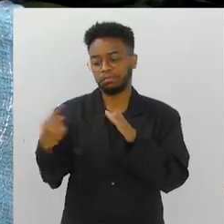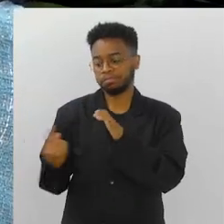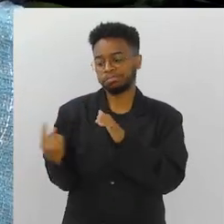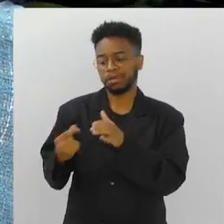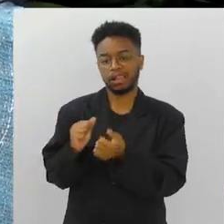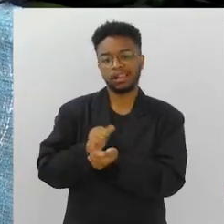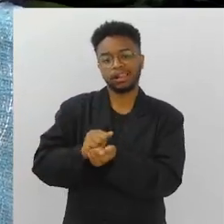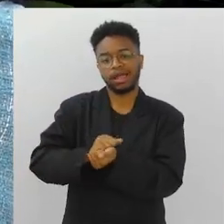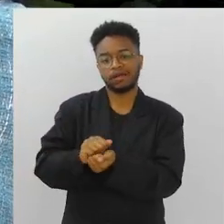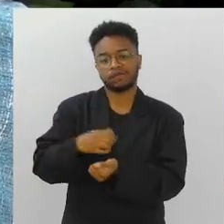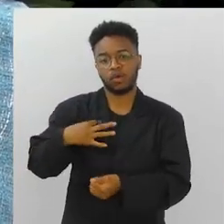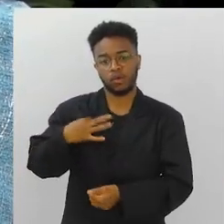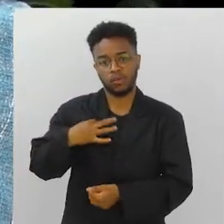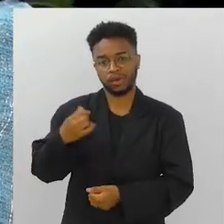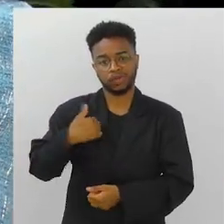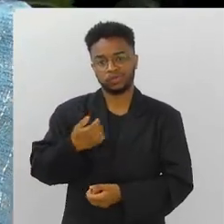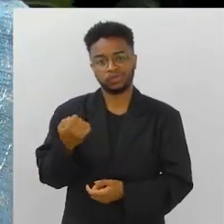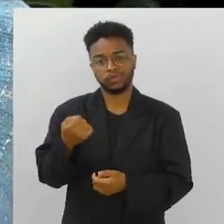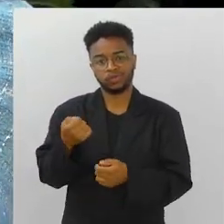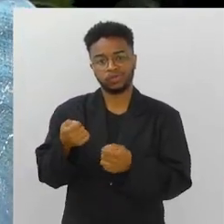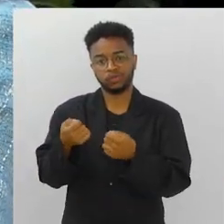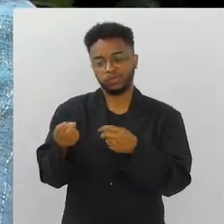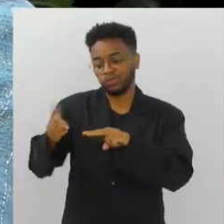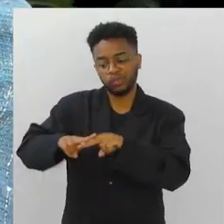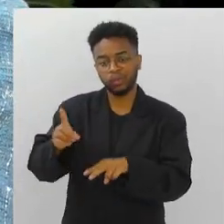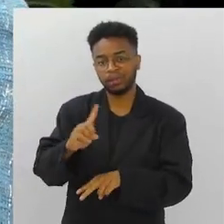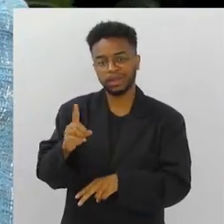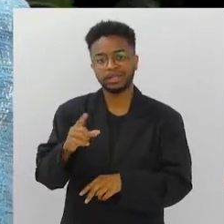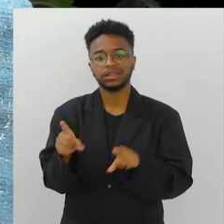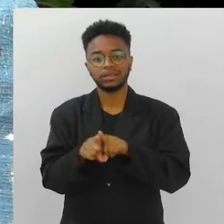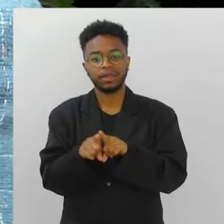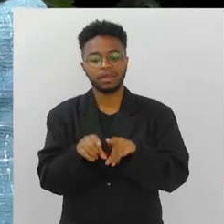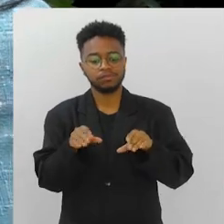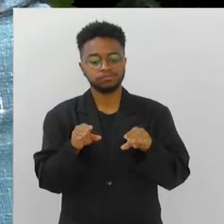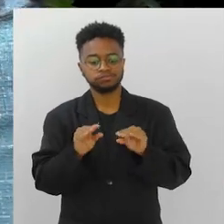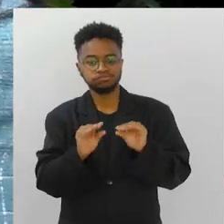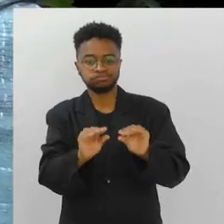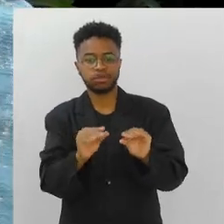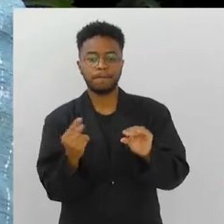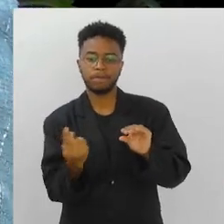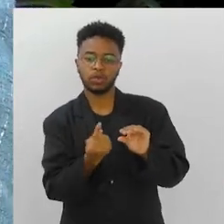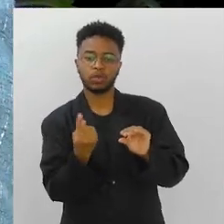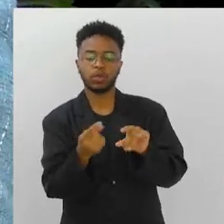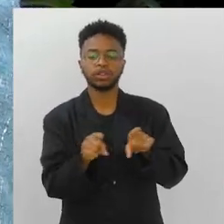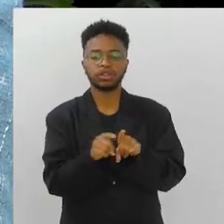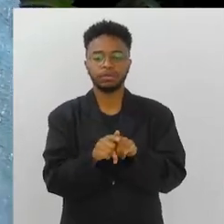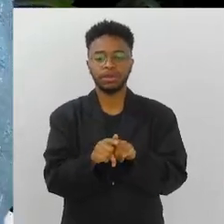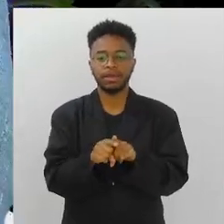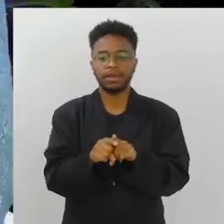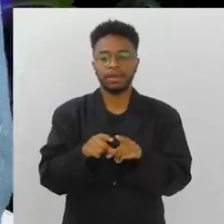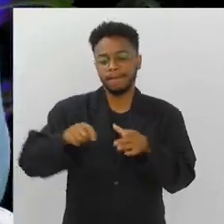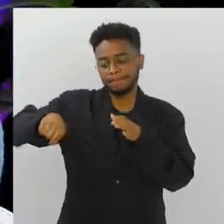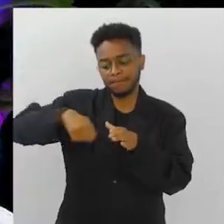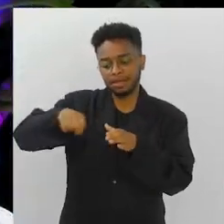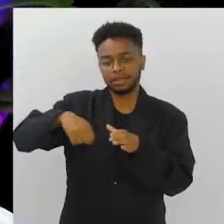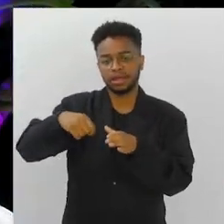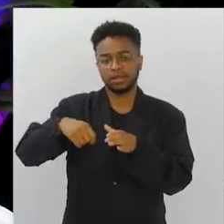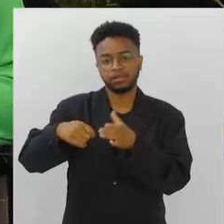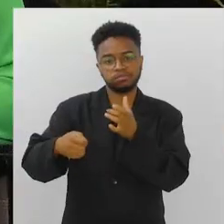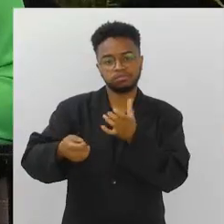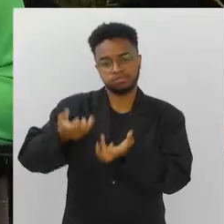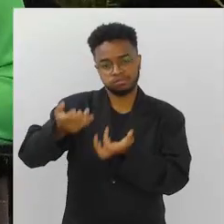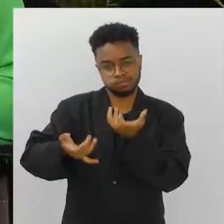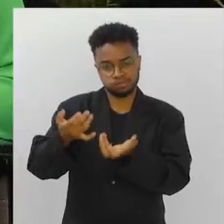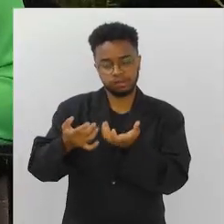A máquina de lavar já não me prende mais no tanque, o micro-ondas, é o fornil e a panela de